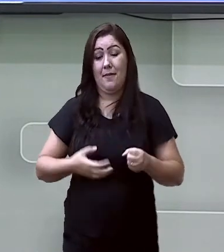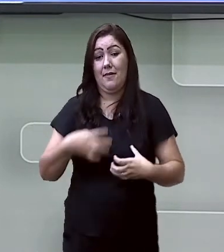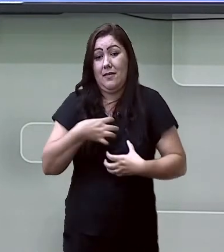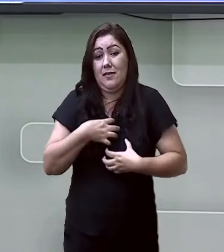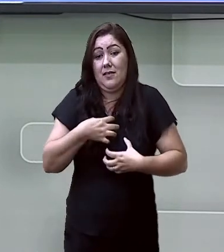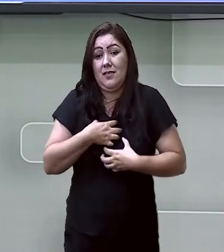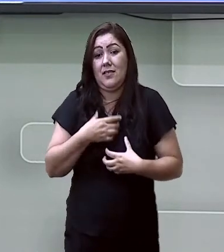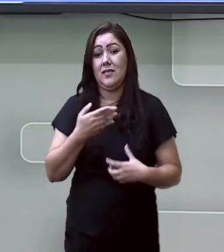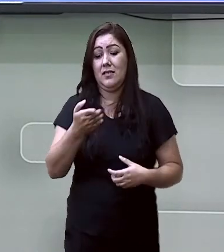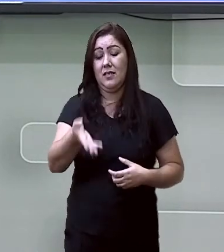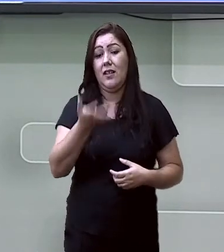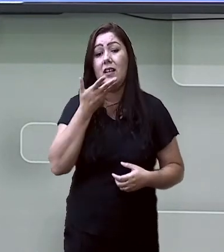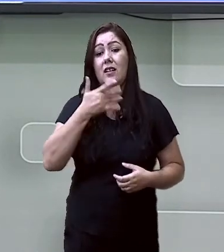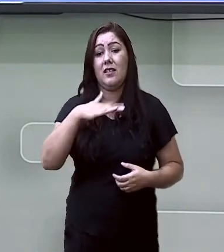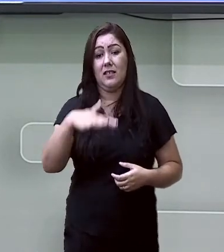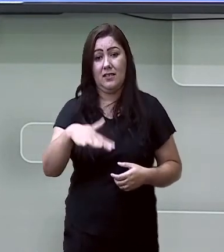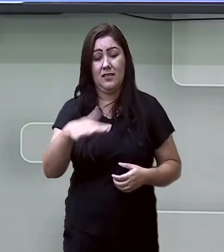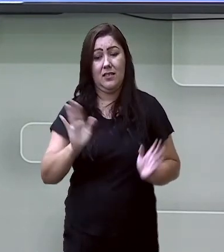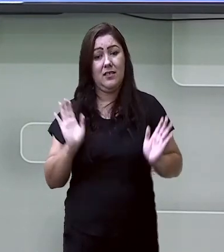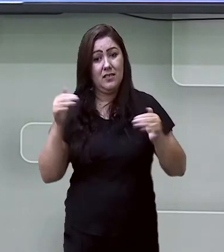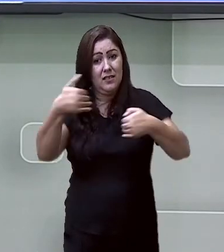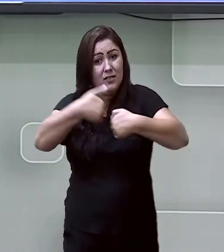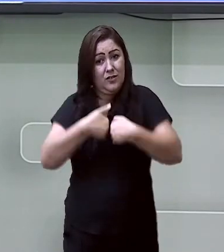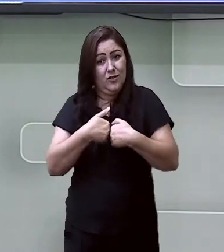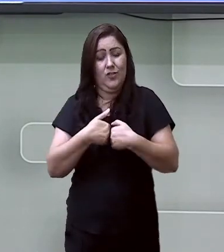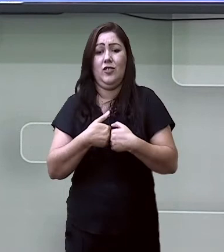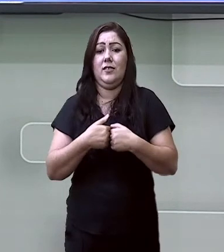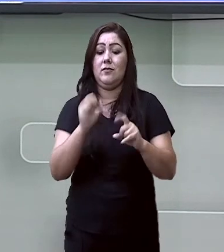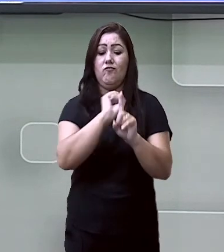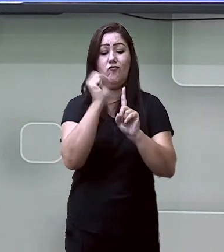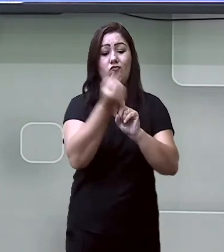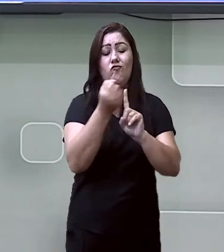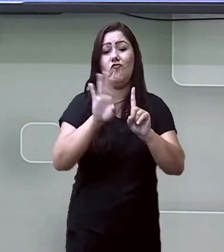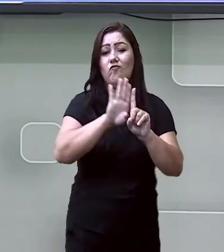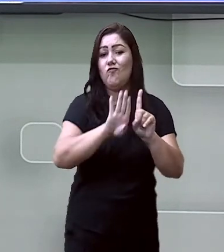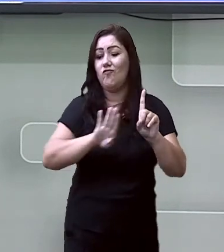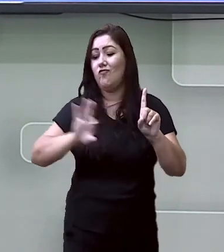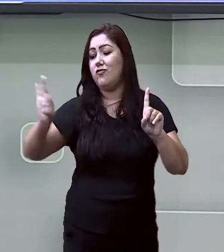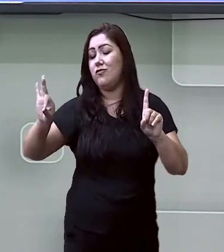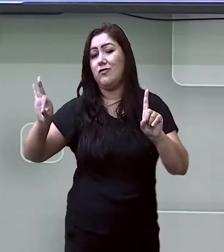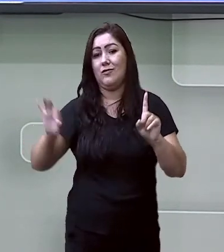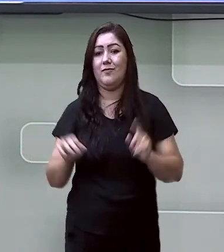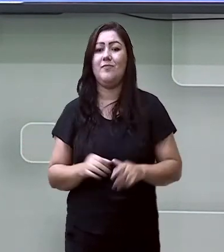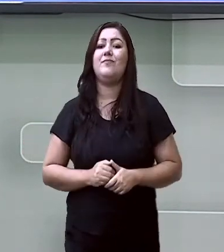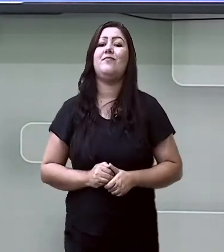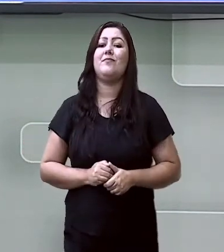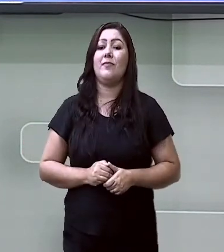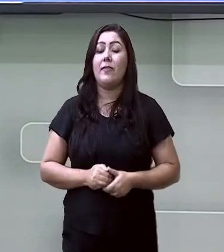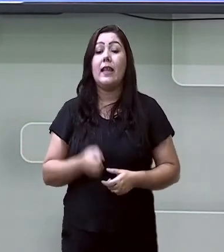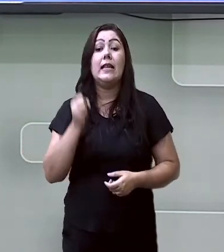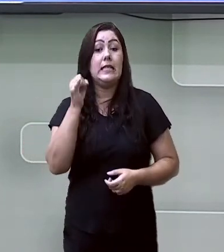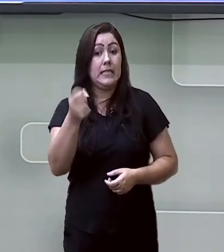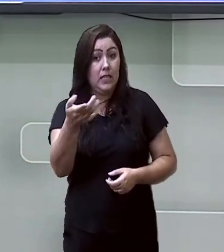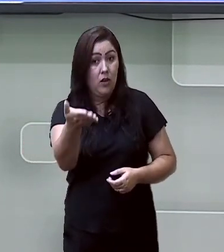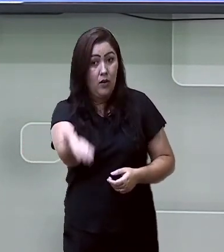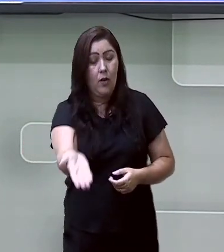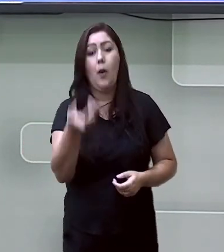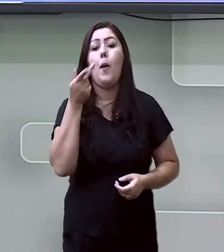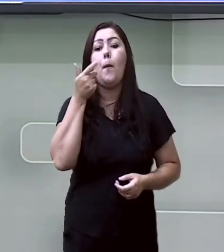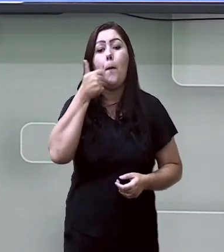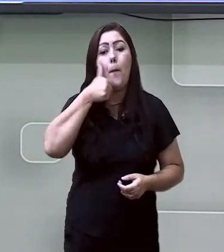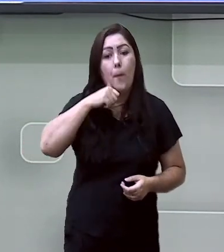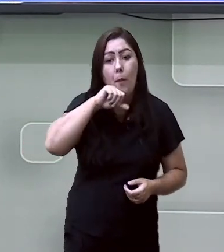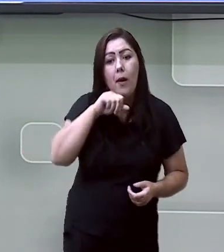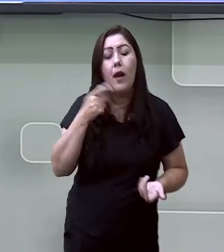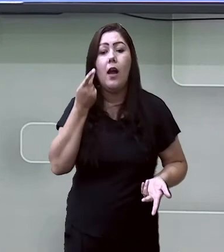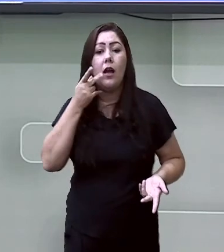A reciprocidade social. Portanto, se você, mãe, pai ou responsável, ficou